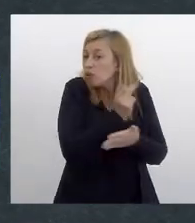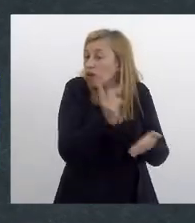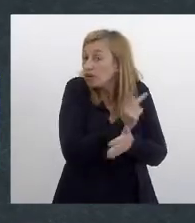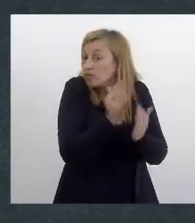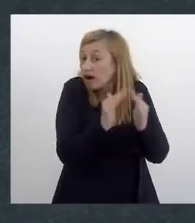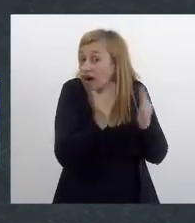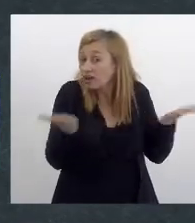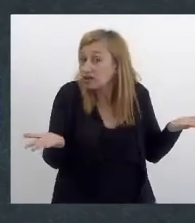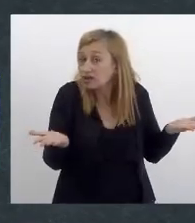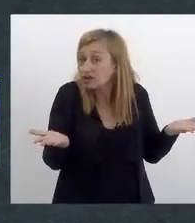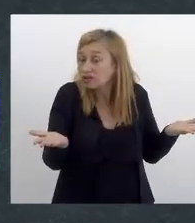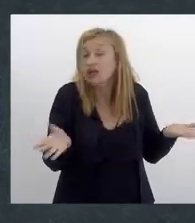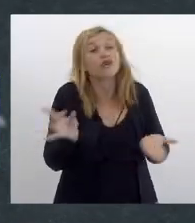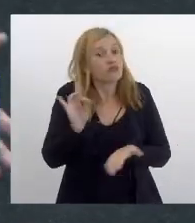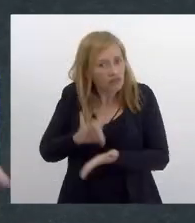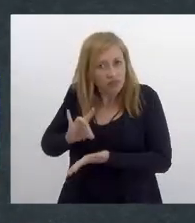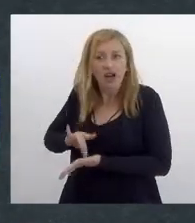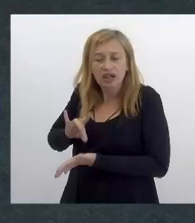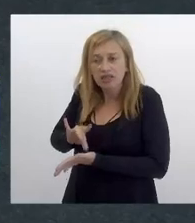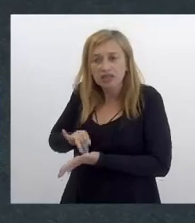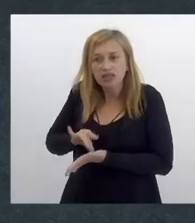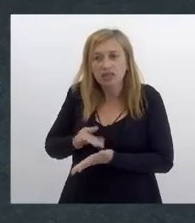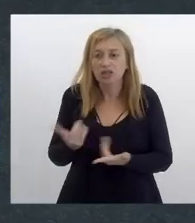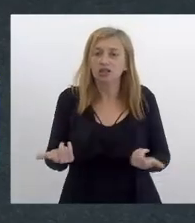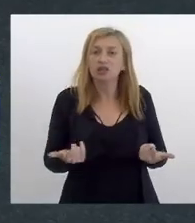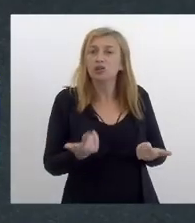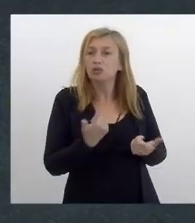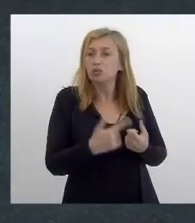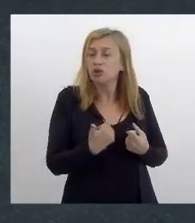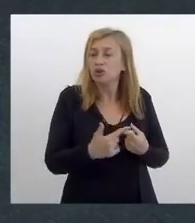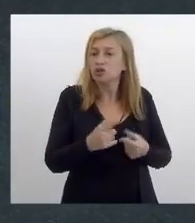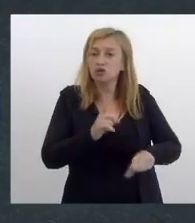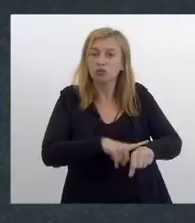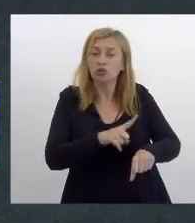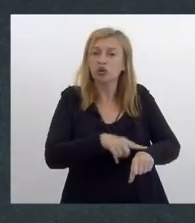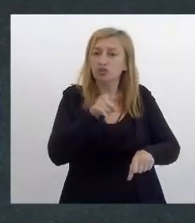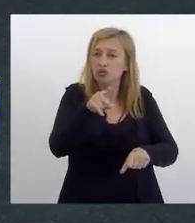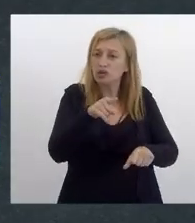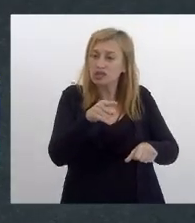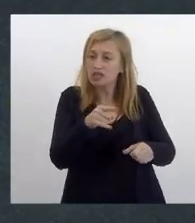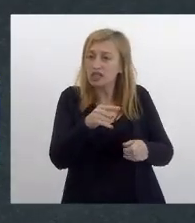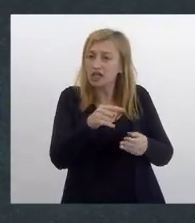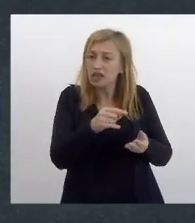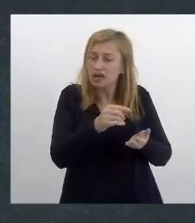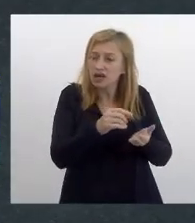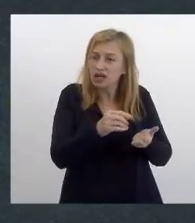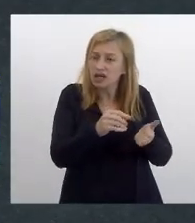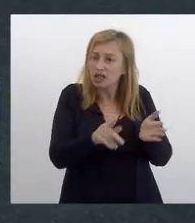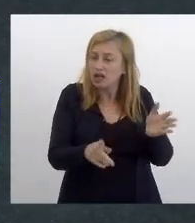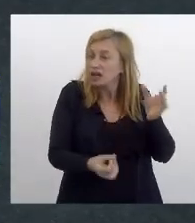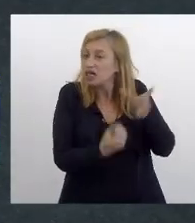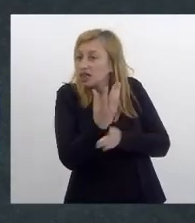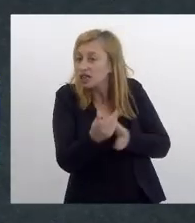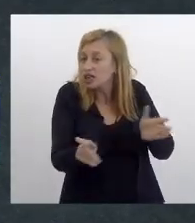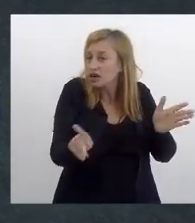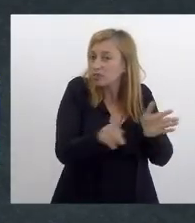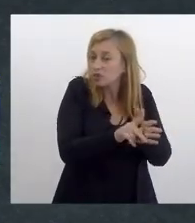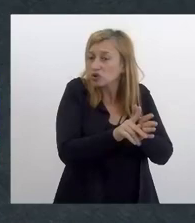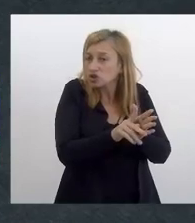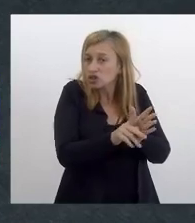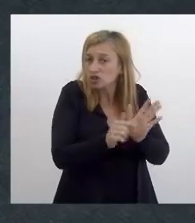casa verdade por erro da casa porque a partir do momento que você protocola alguma coisa tem que publicar